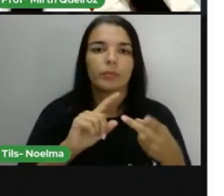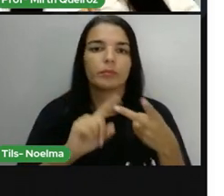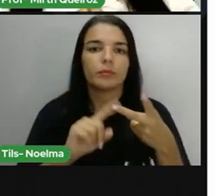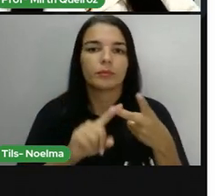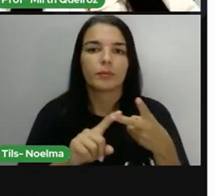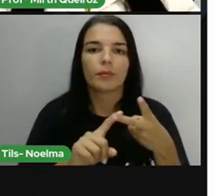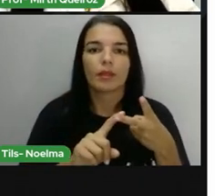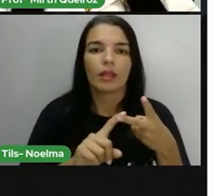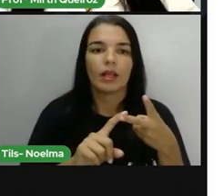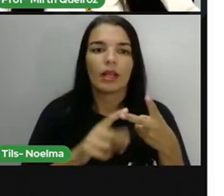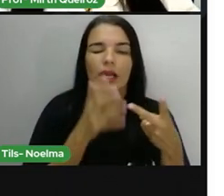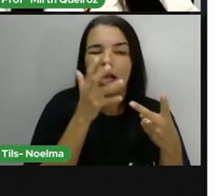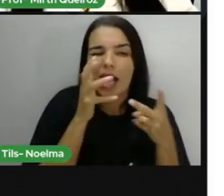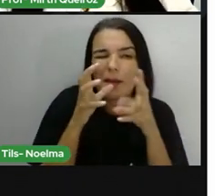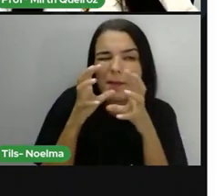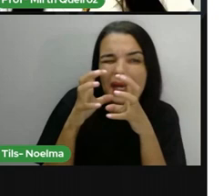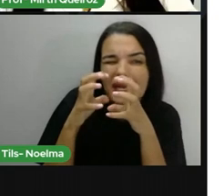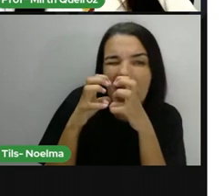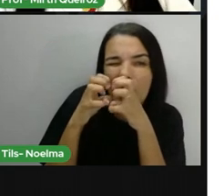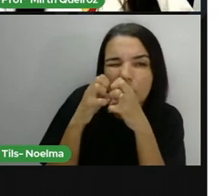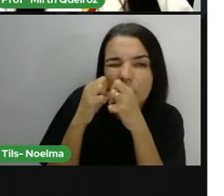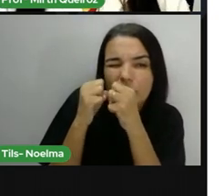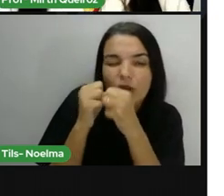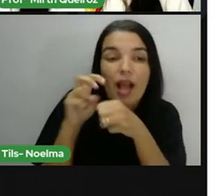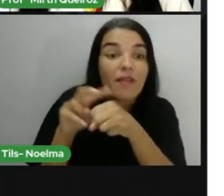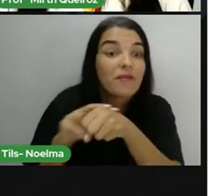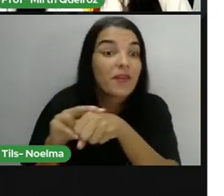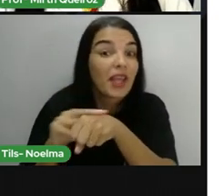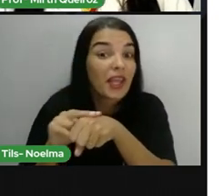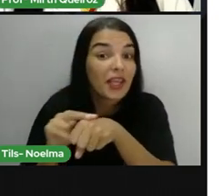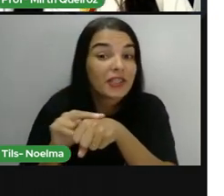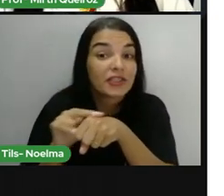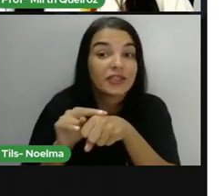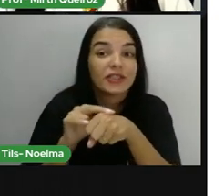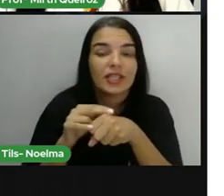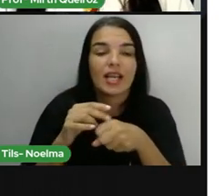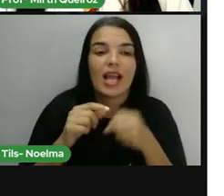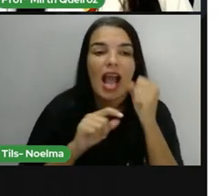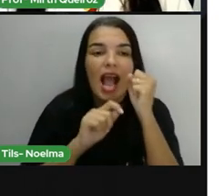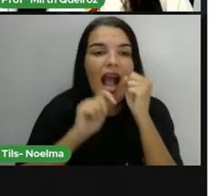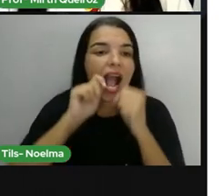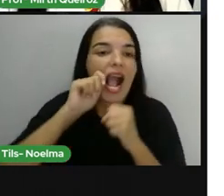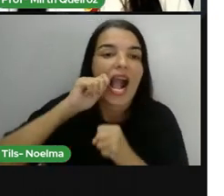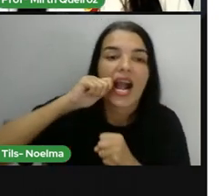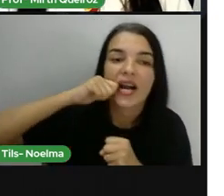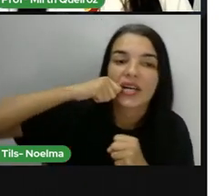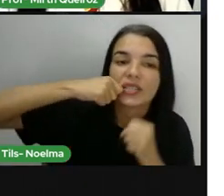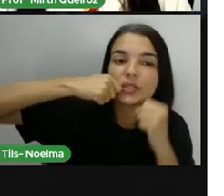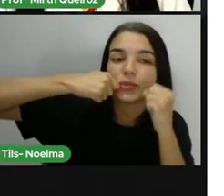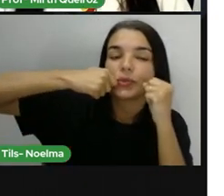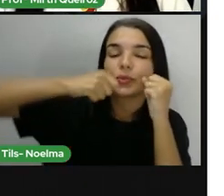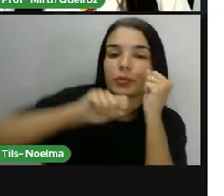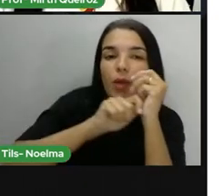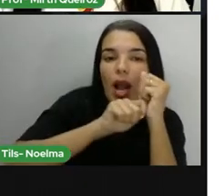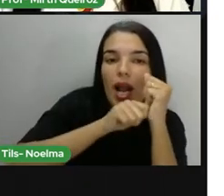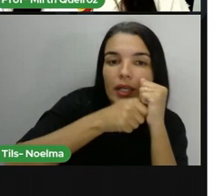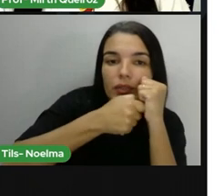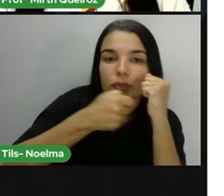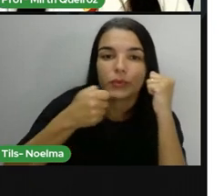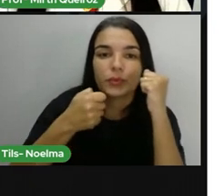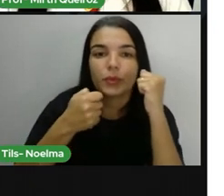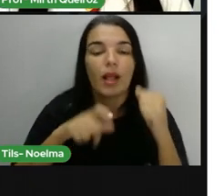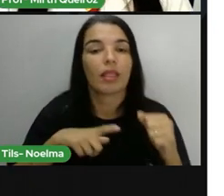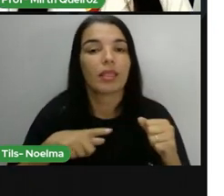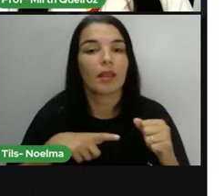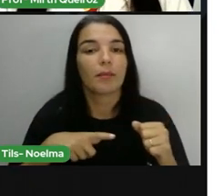aquele maracujá do mato pequenininho, né? Verdinho. Caju. E também as fruteiras exóticas que são cultivadas na